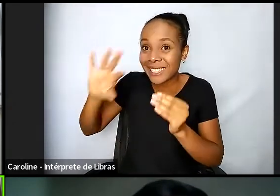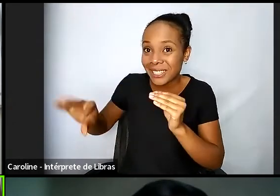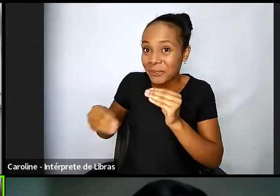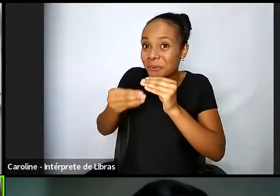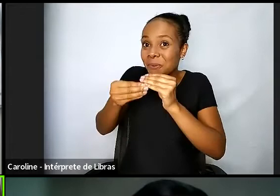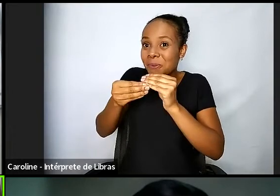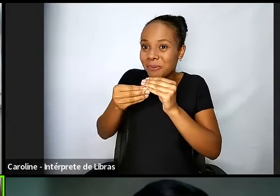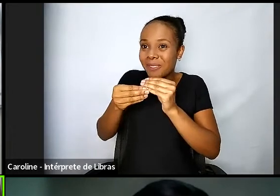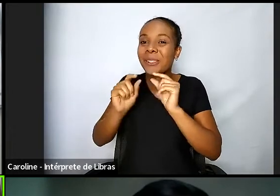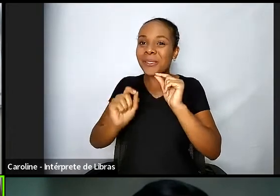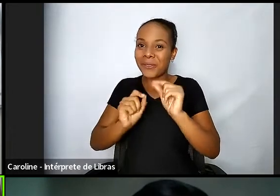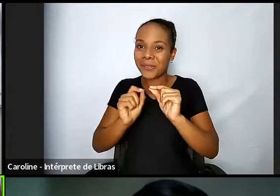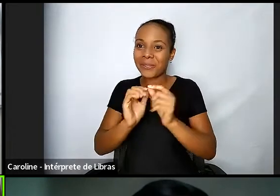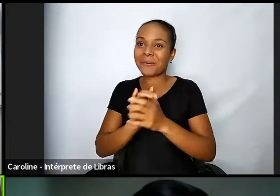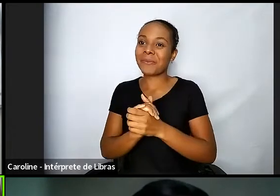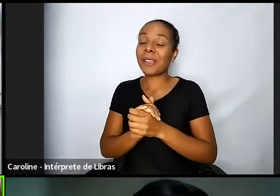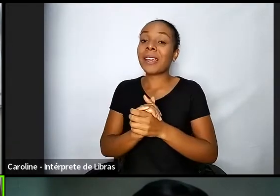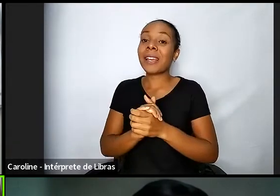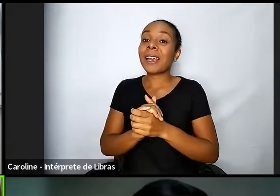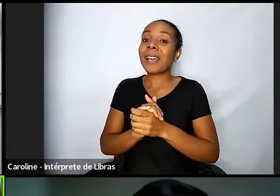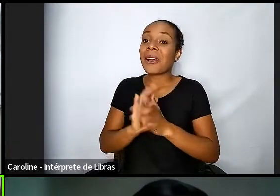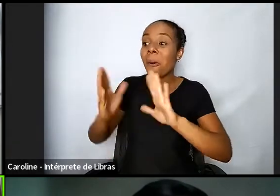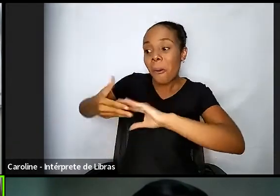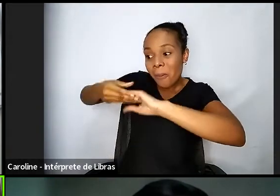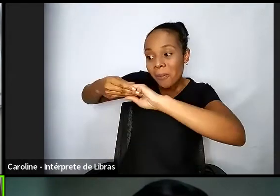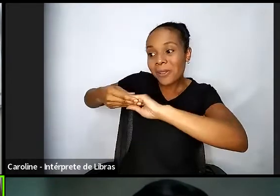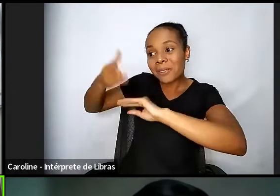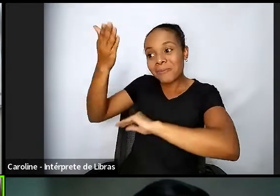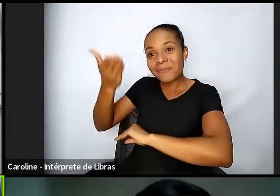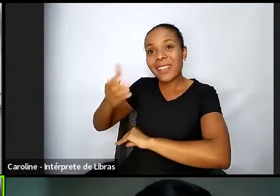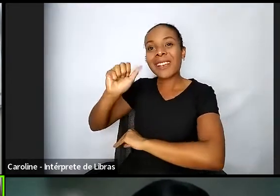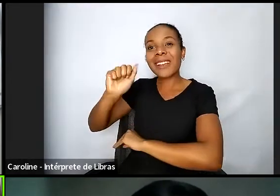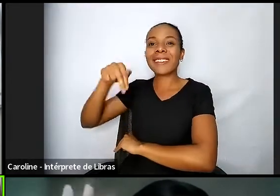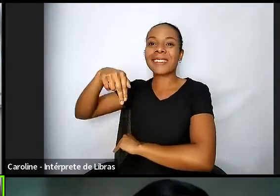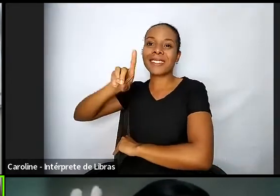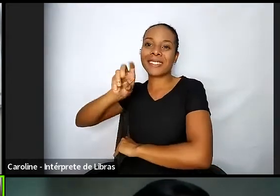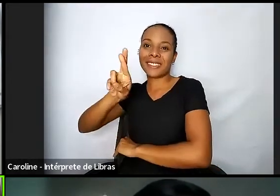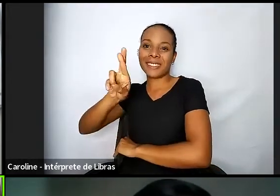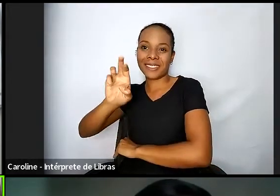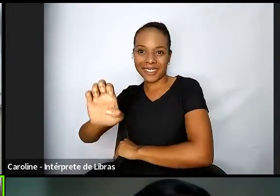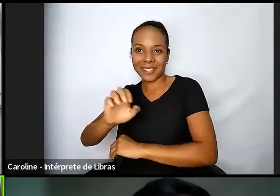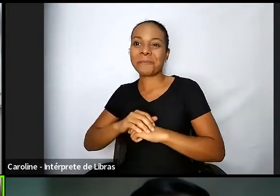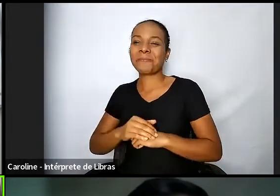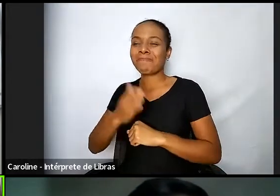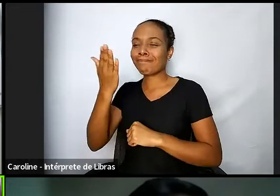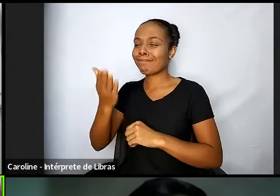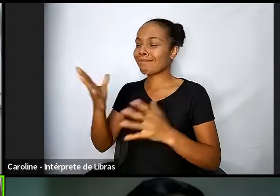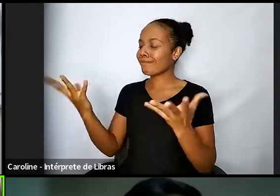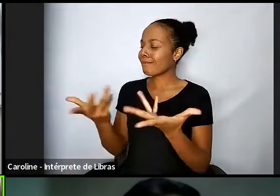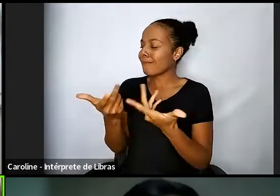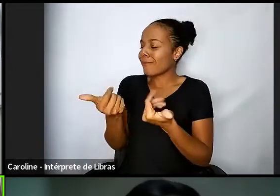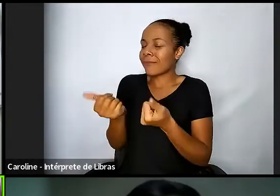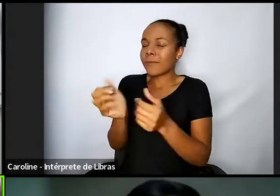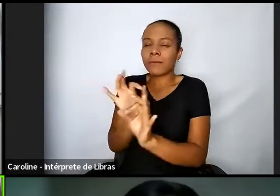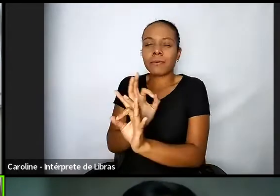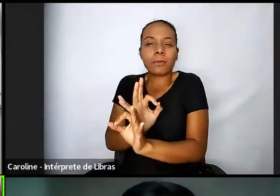querido professor André, o André que é sensacional e tanto está contribuindo para